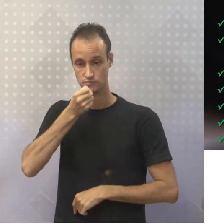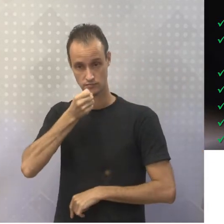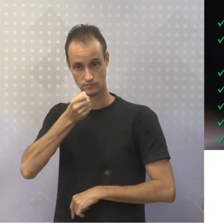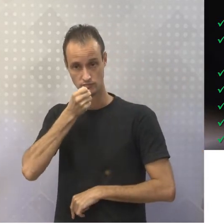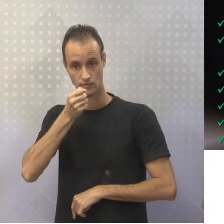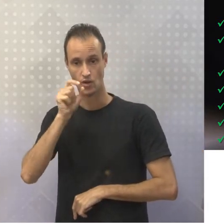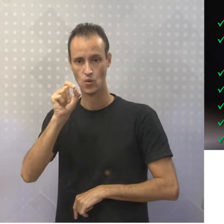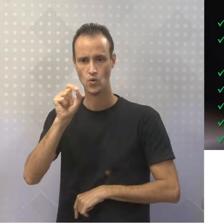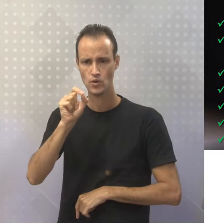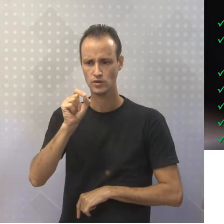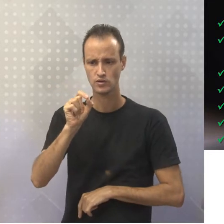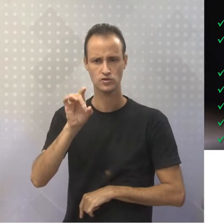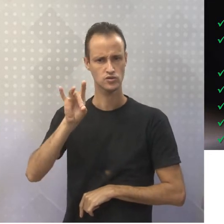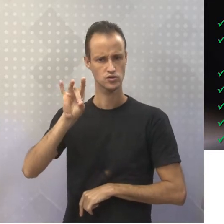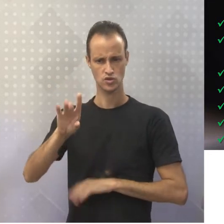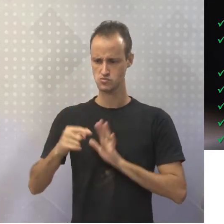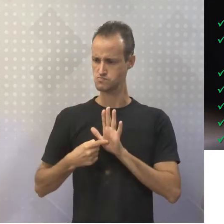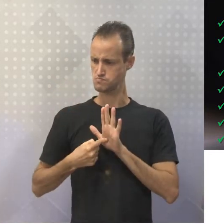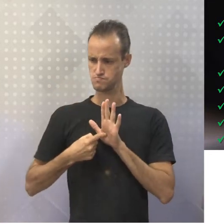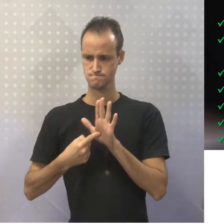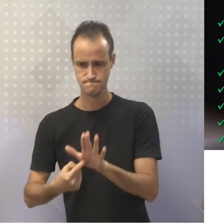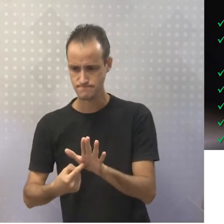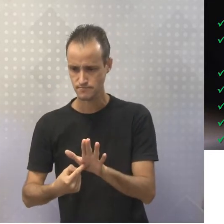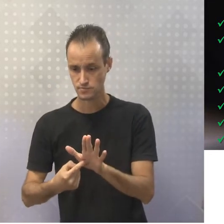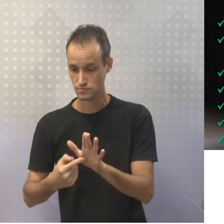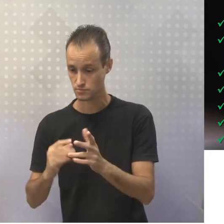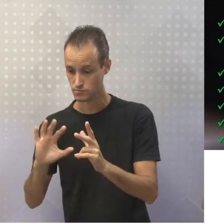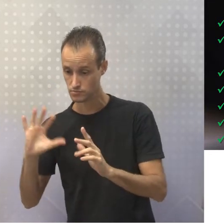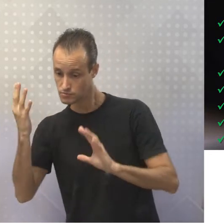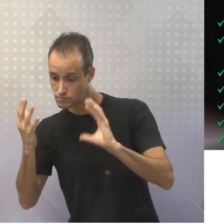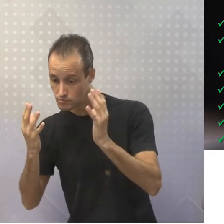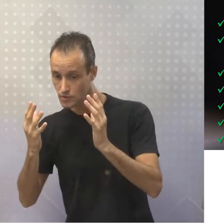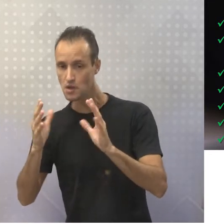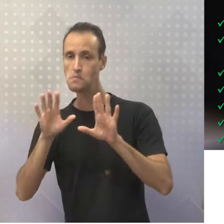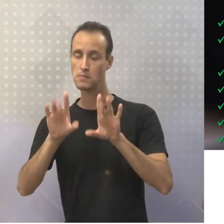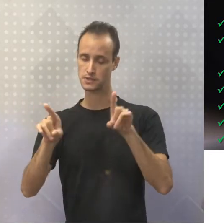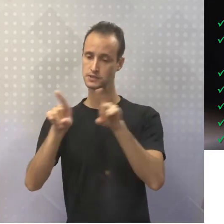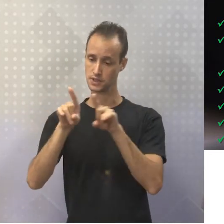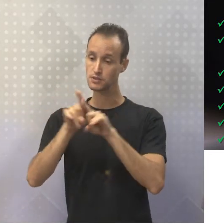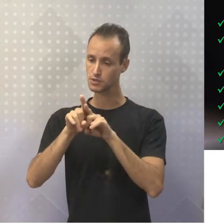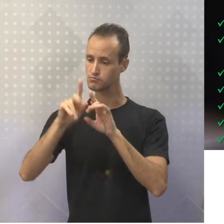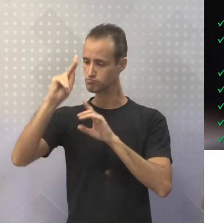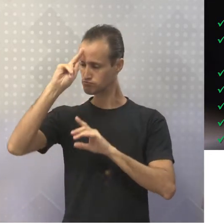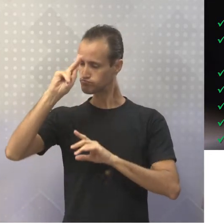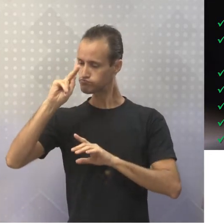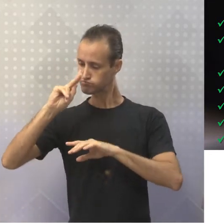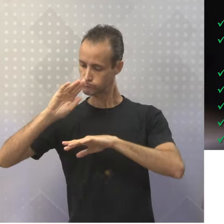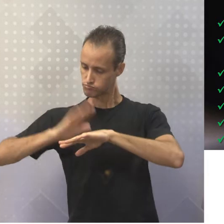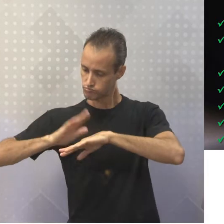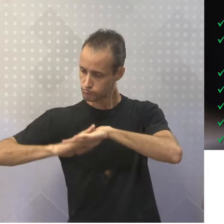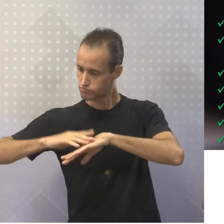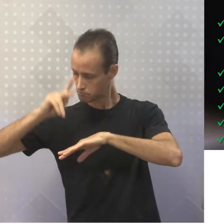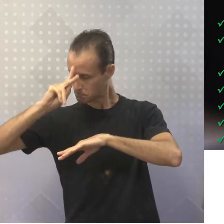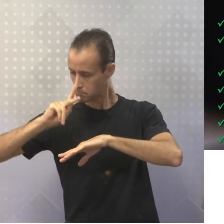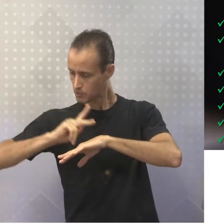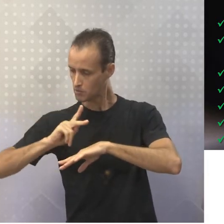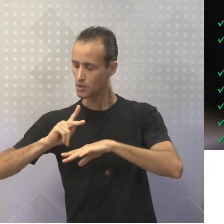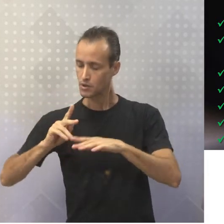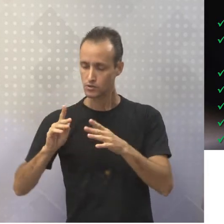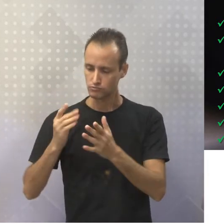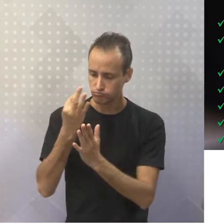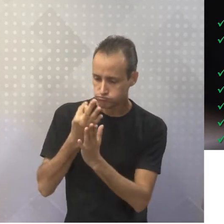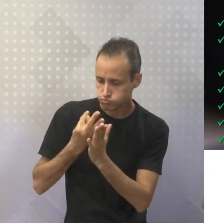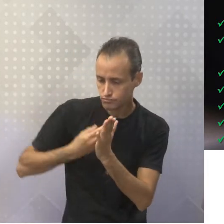não é apenas mostrar o fato, mas ele também é o autor do texto. E o que acontece?